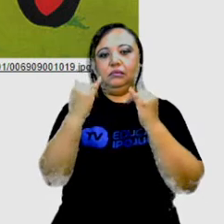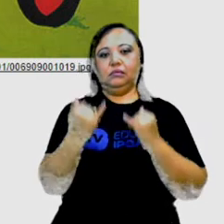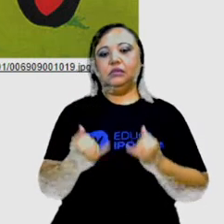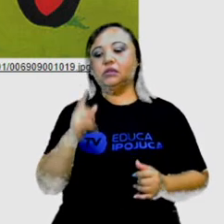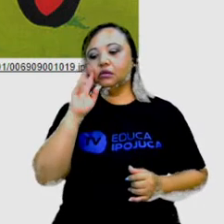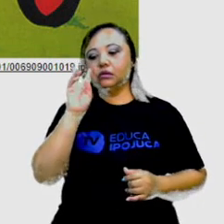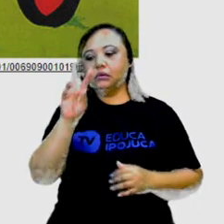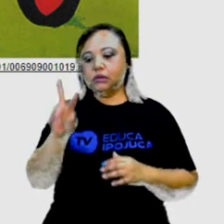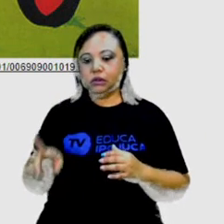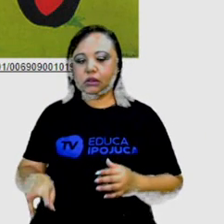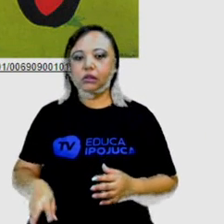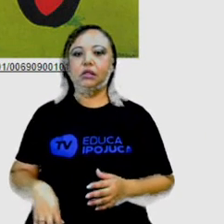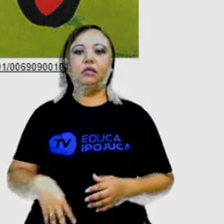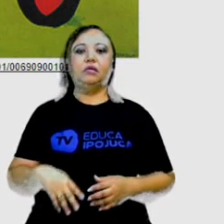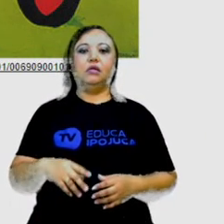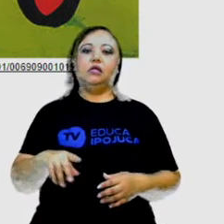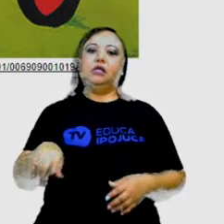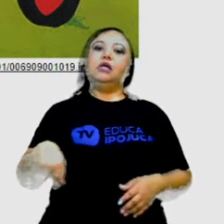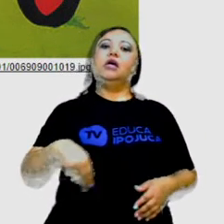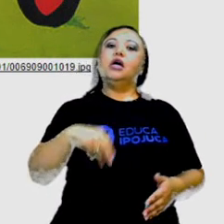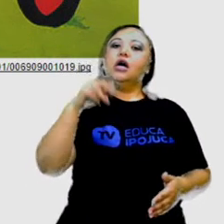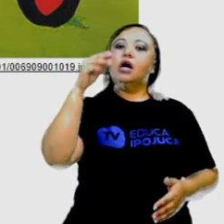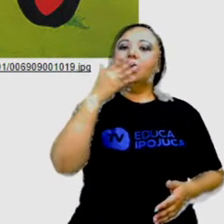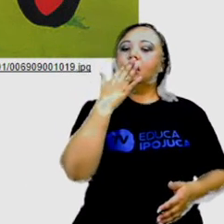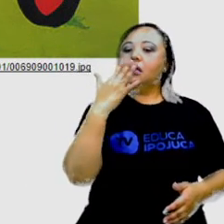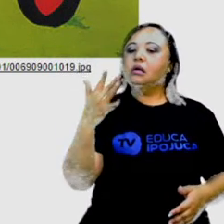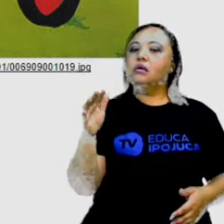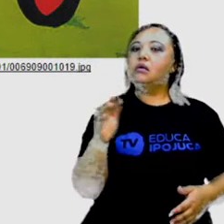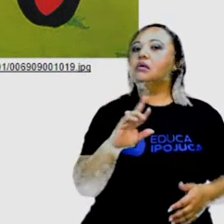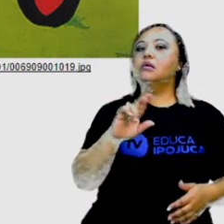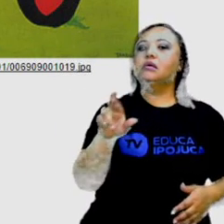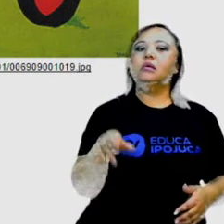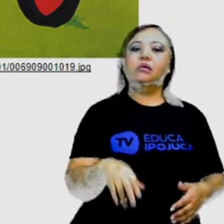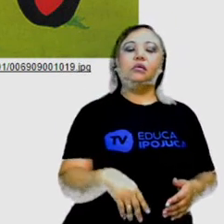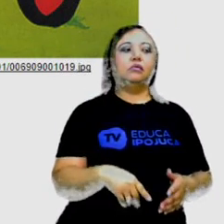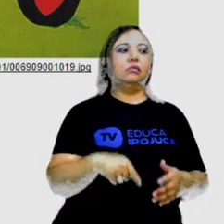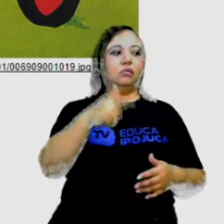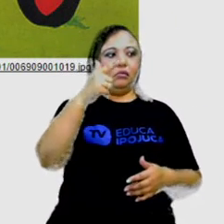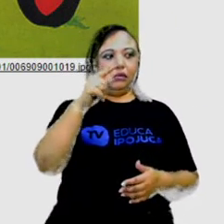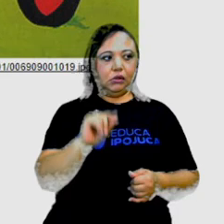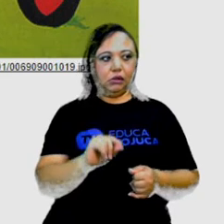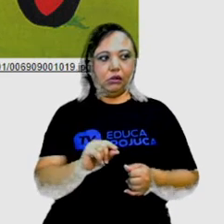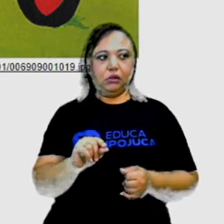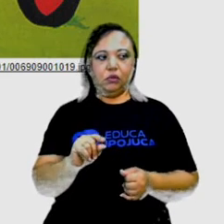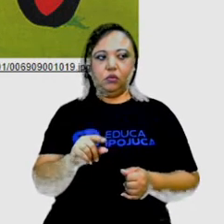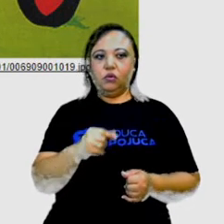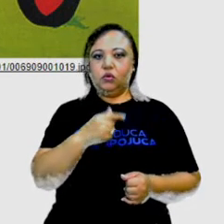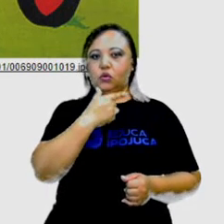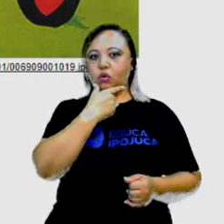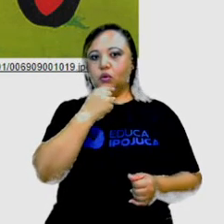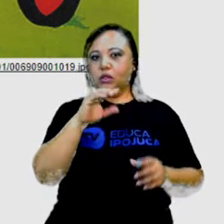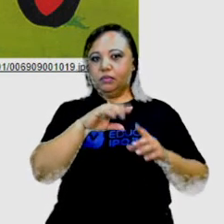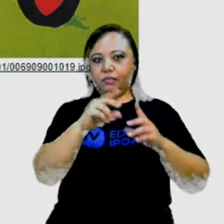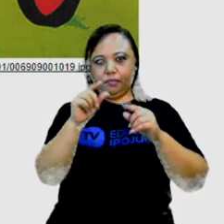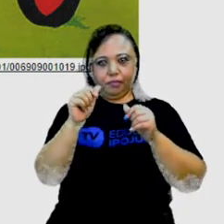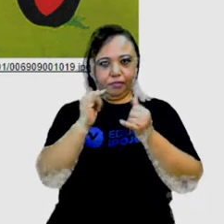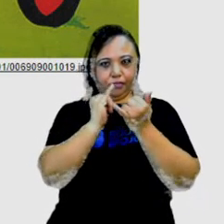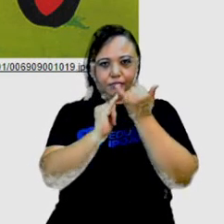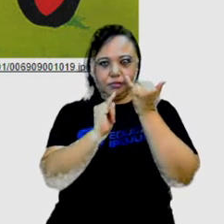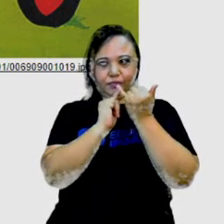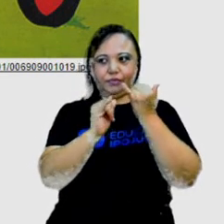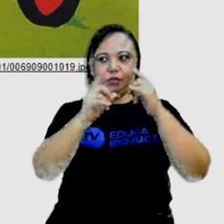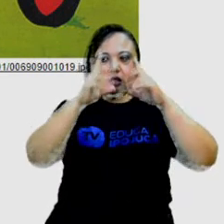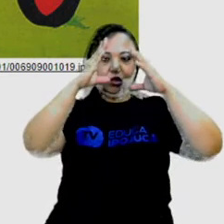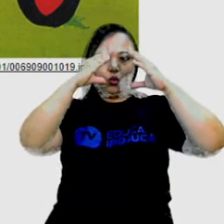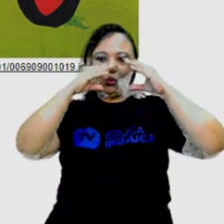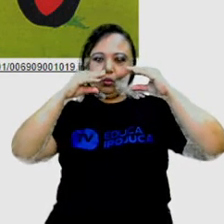traços, as cores, tudo isso. Veja a nossa segunda arte aqui, como se fosse um ovo, né, uma